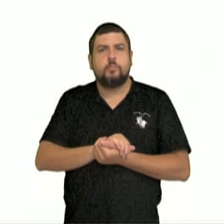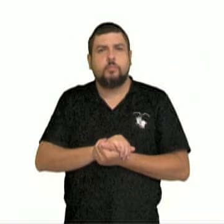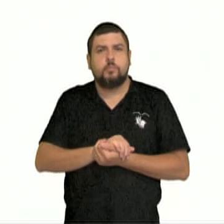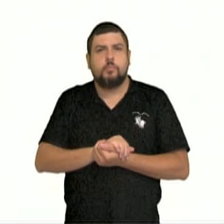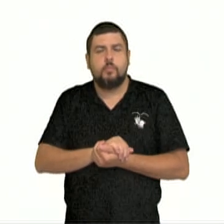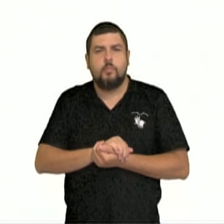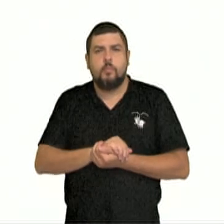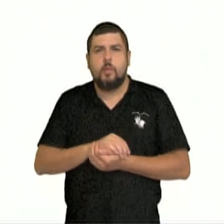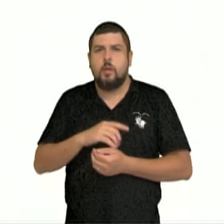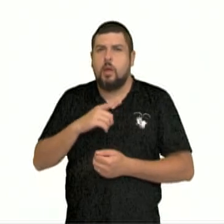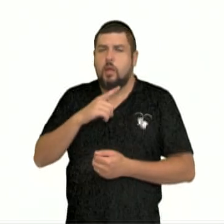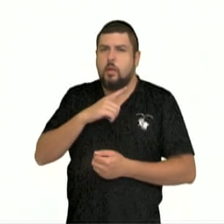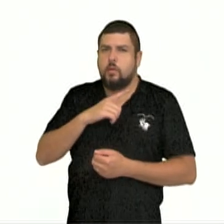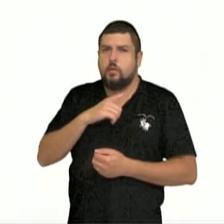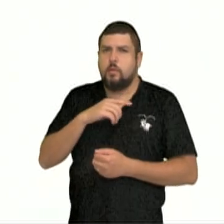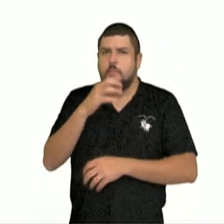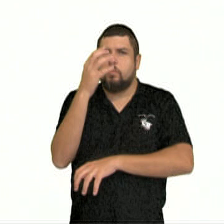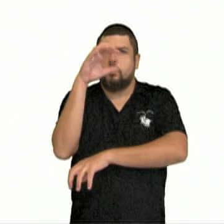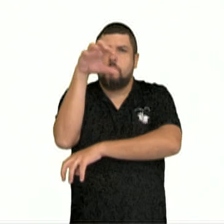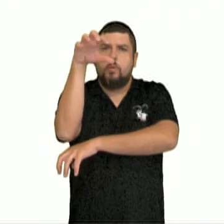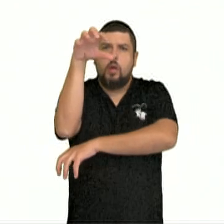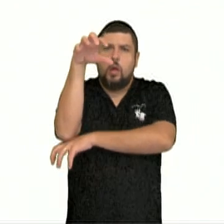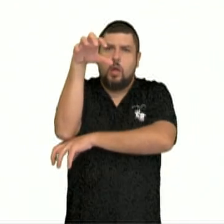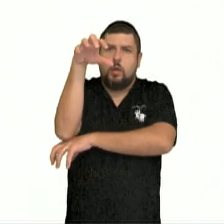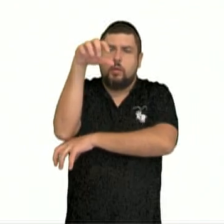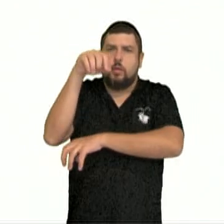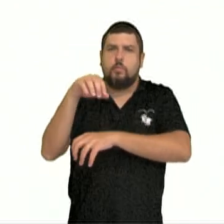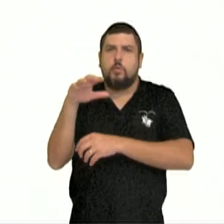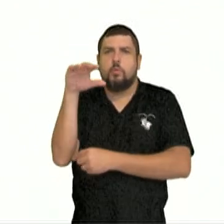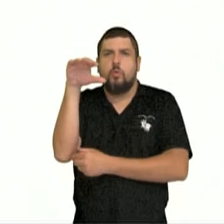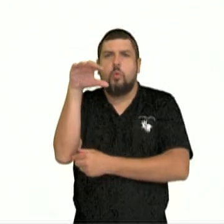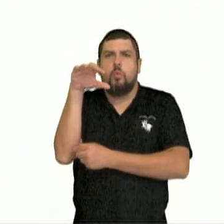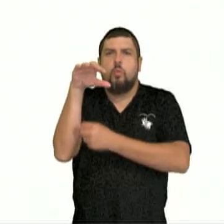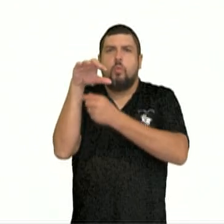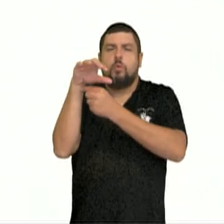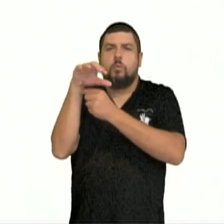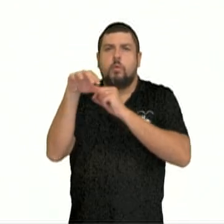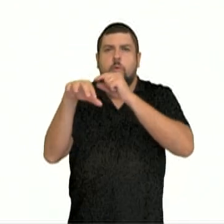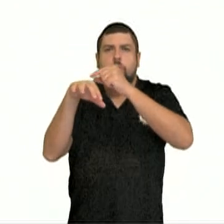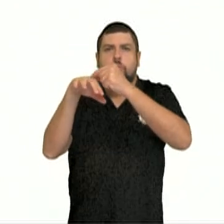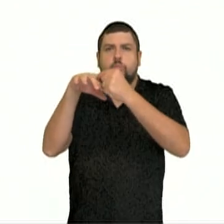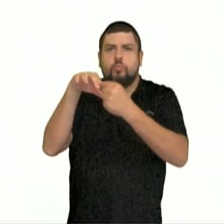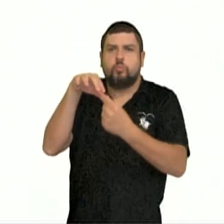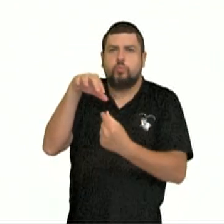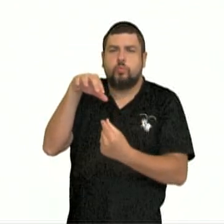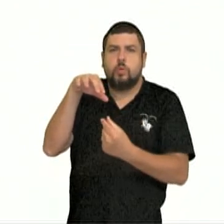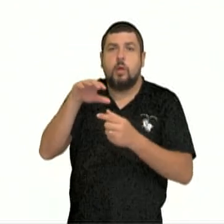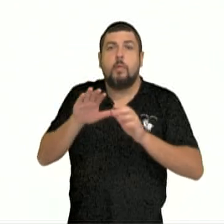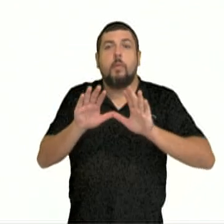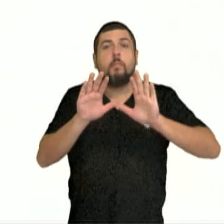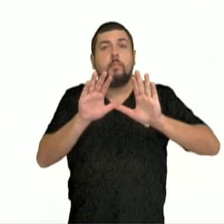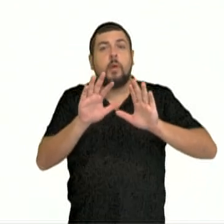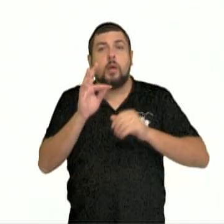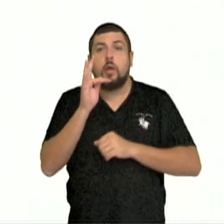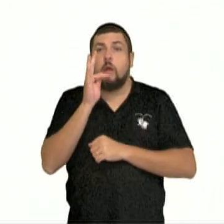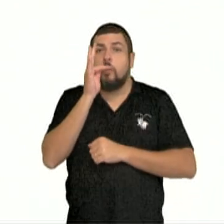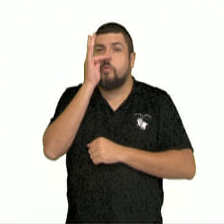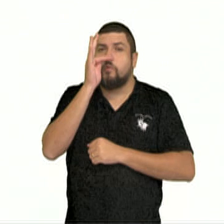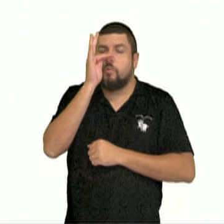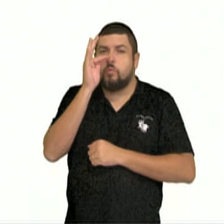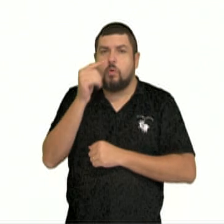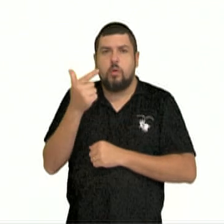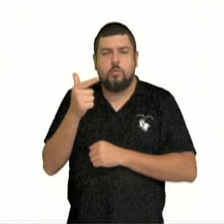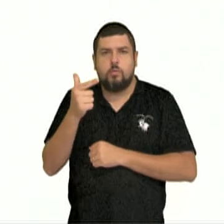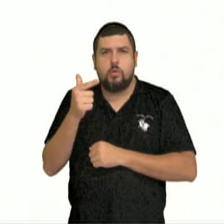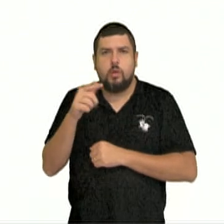raiz, caule e folhas verdadeiras, mas não vão apresentar nem flores, nem frutos e nem